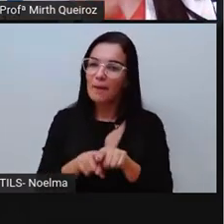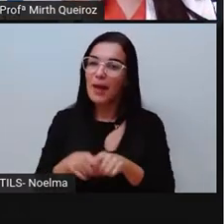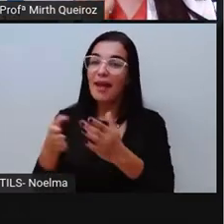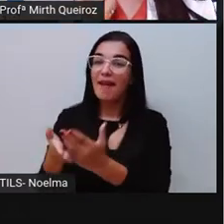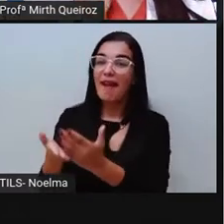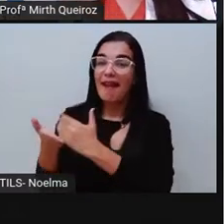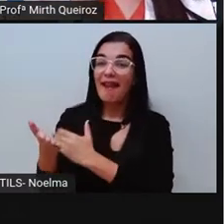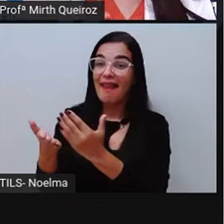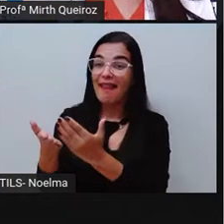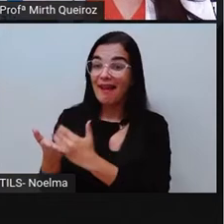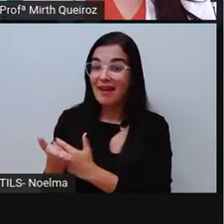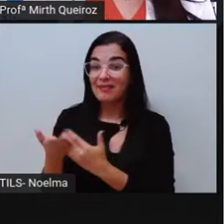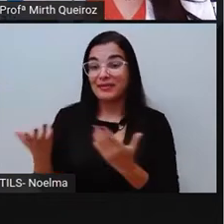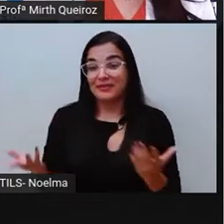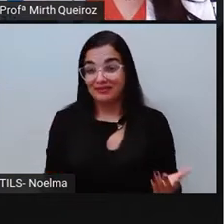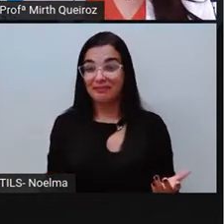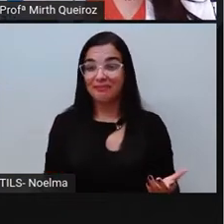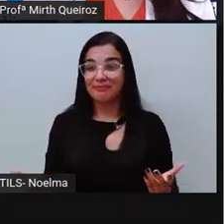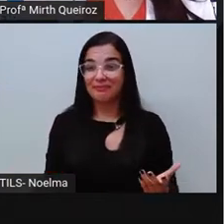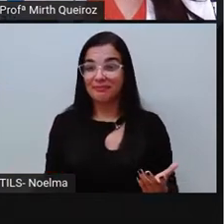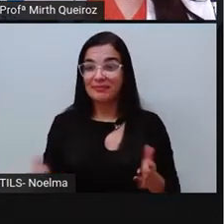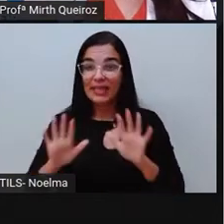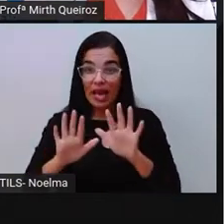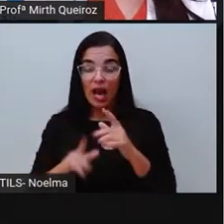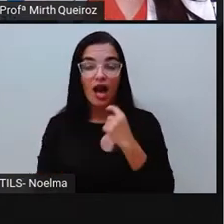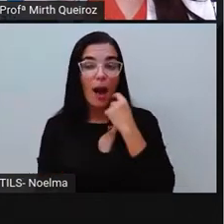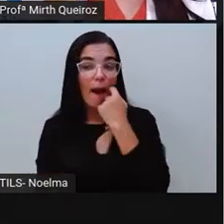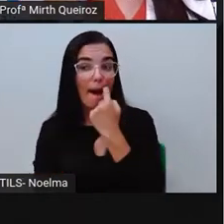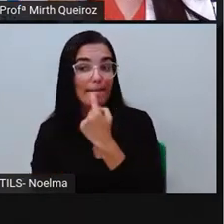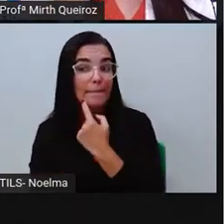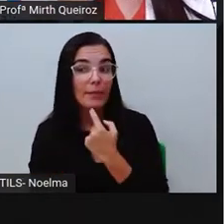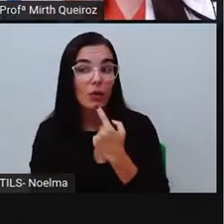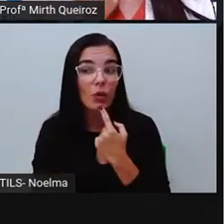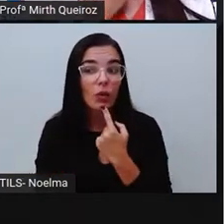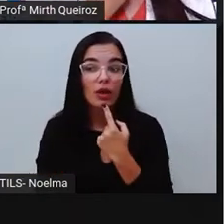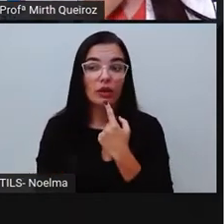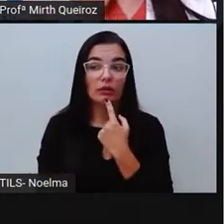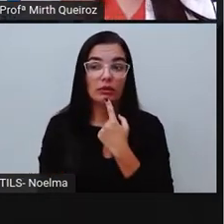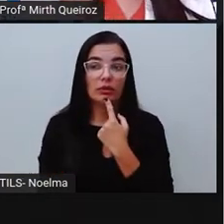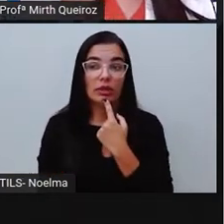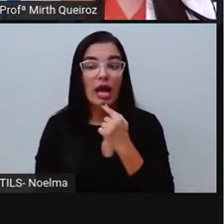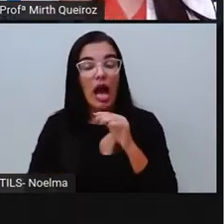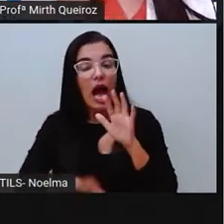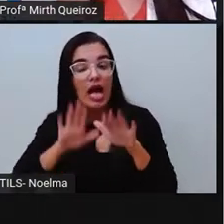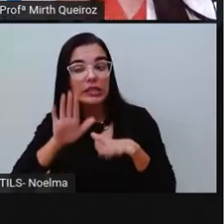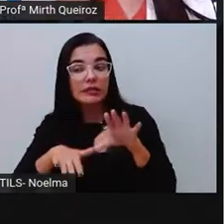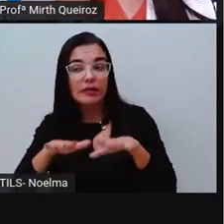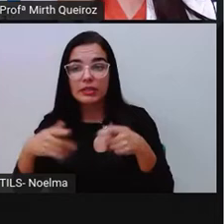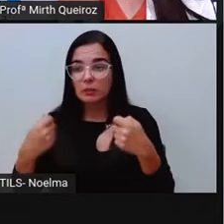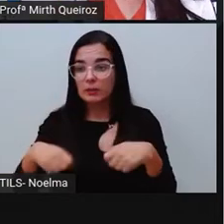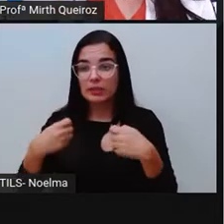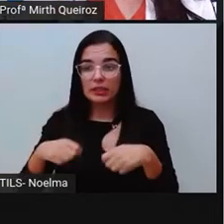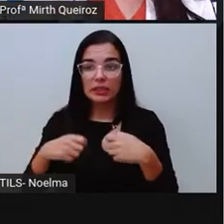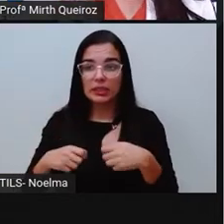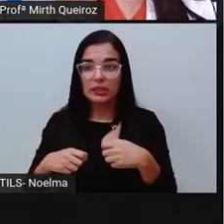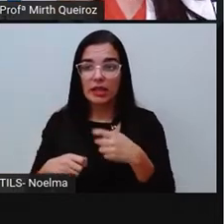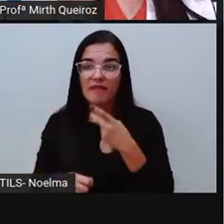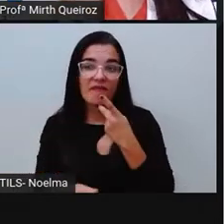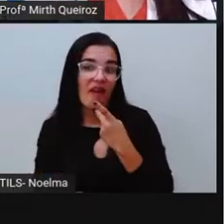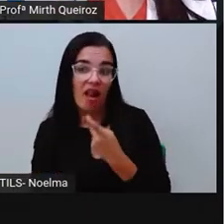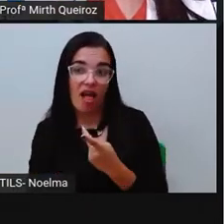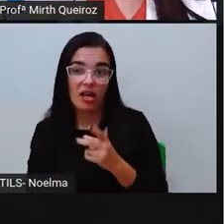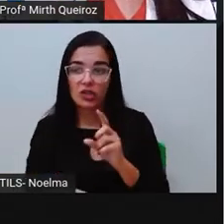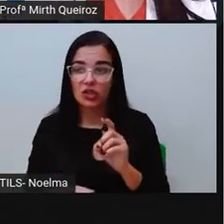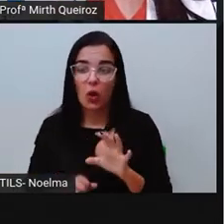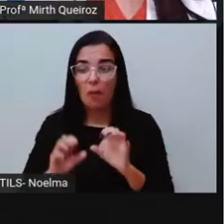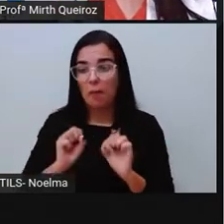A boca, fala, muitas vezes a gente não utiliza, né? A gente também pode fazer uma leitura a partir dos olhos, né?